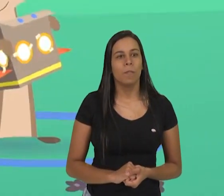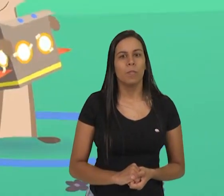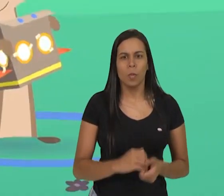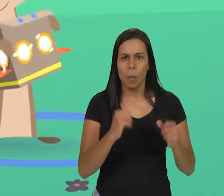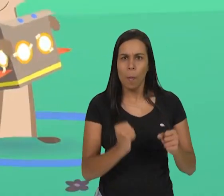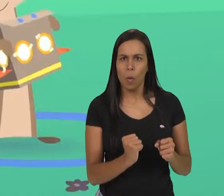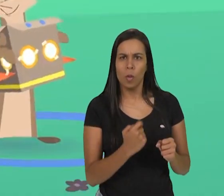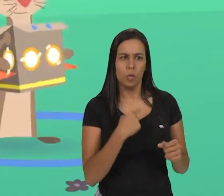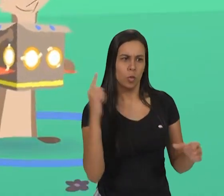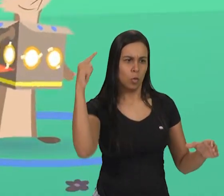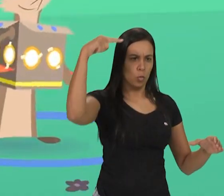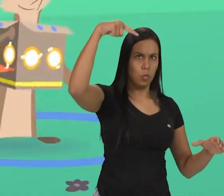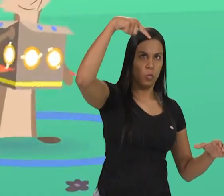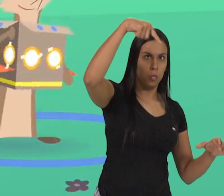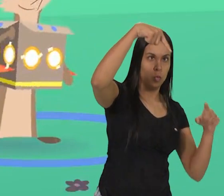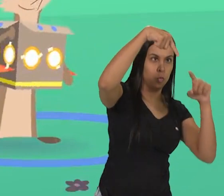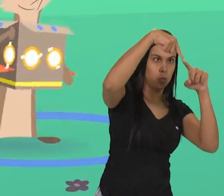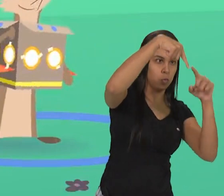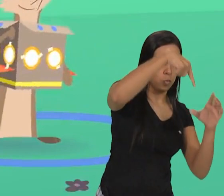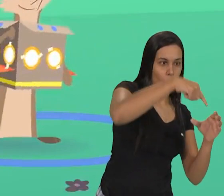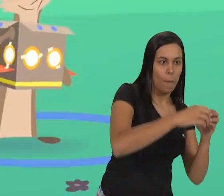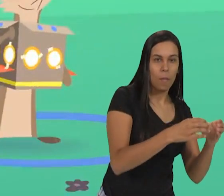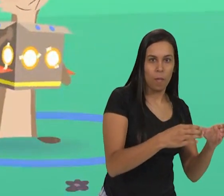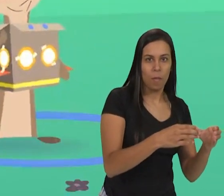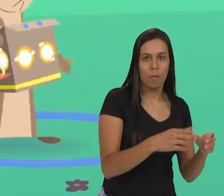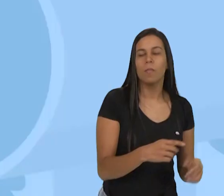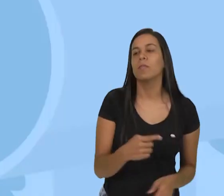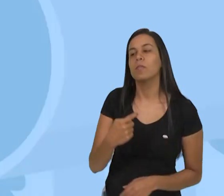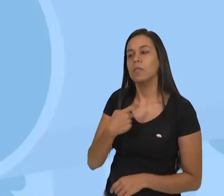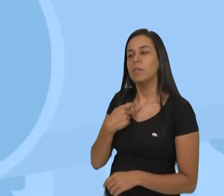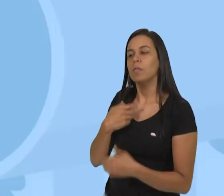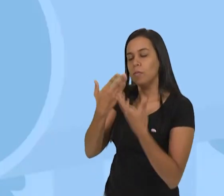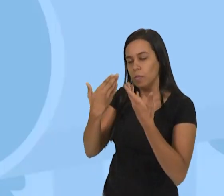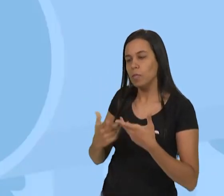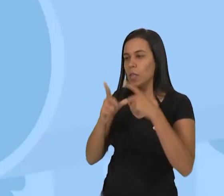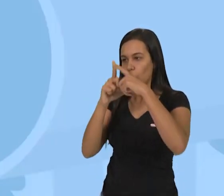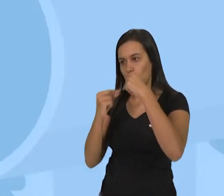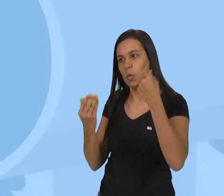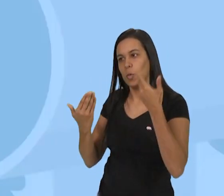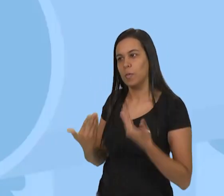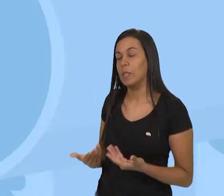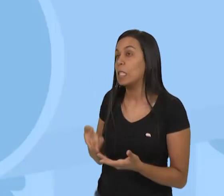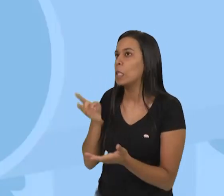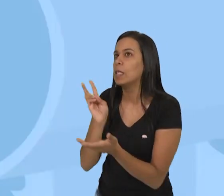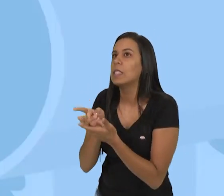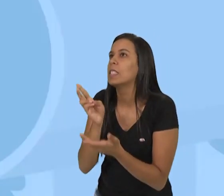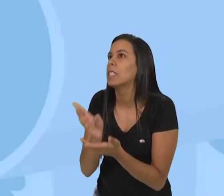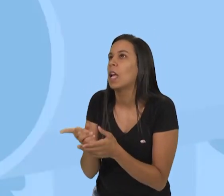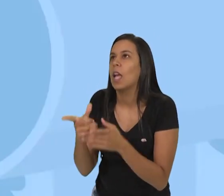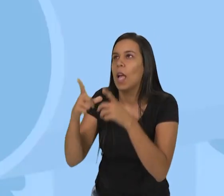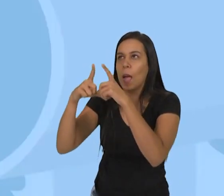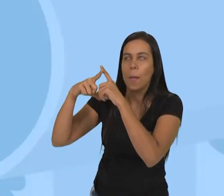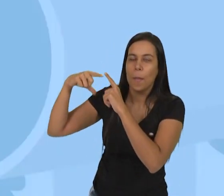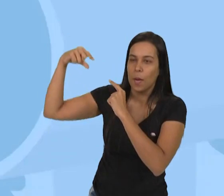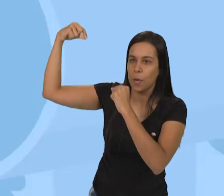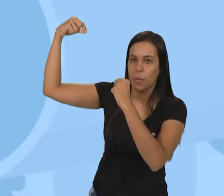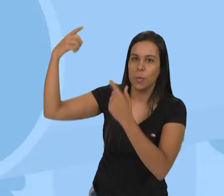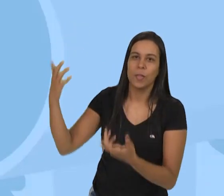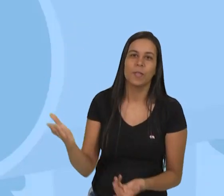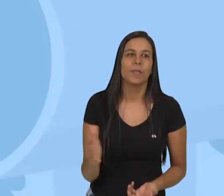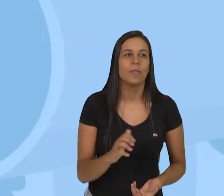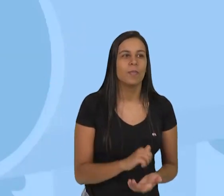ser um asteroide? Claro, Júpiter E eu vou ser a lua Eu sempre sou a lua